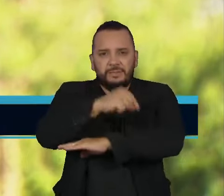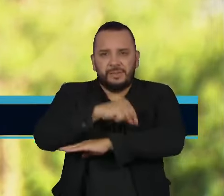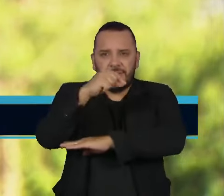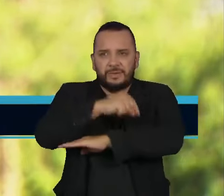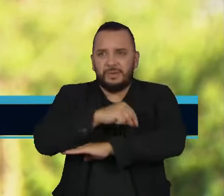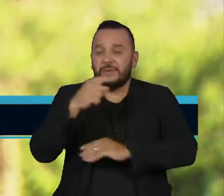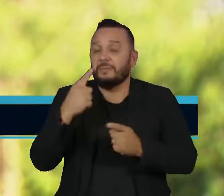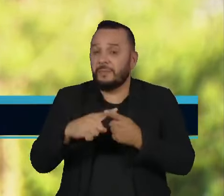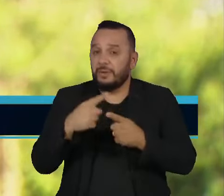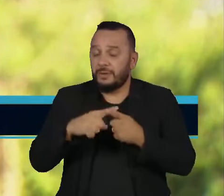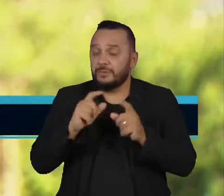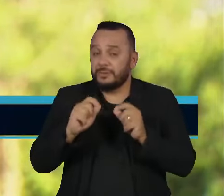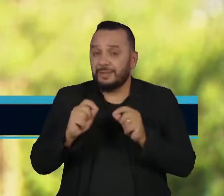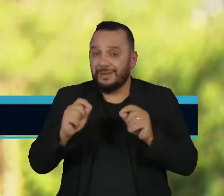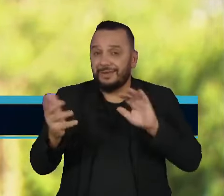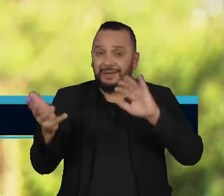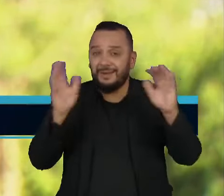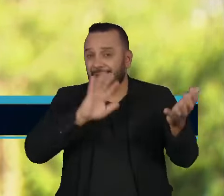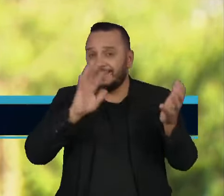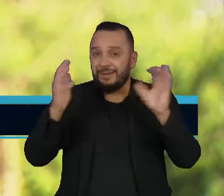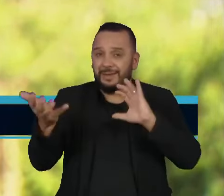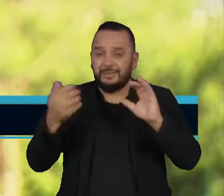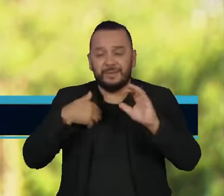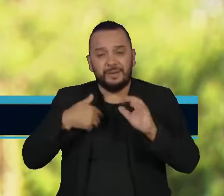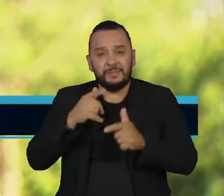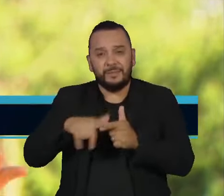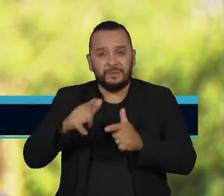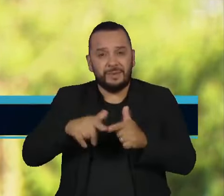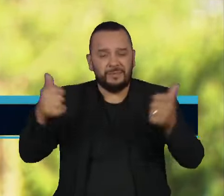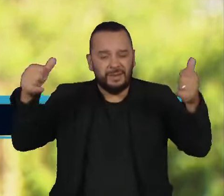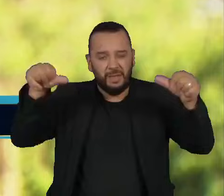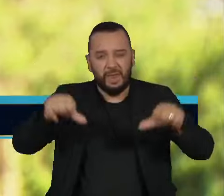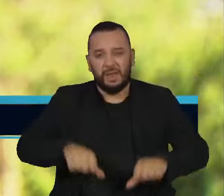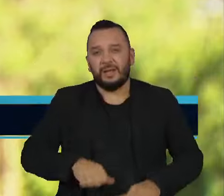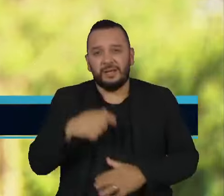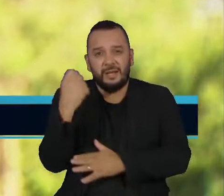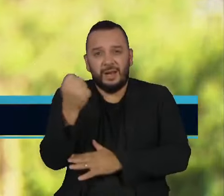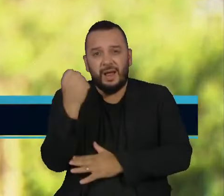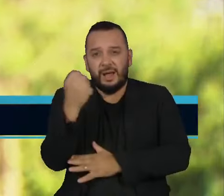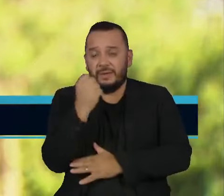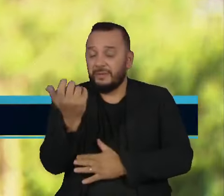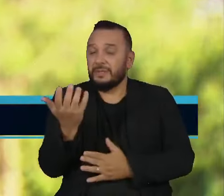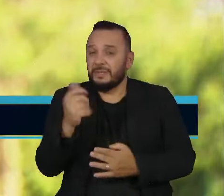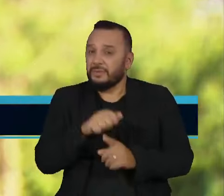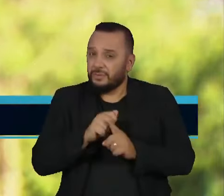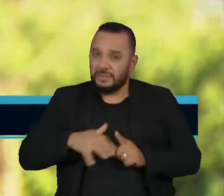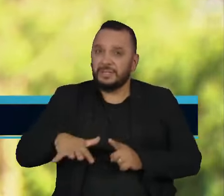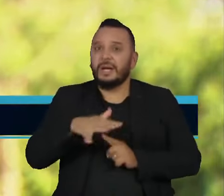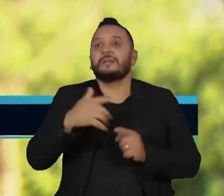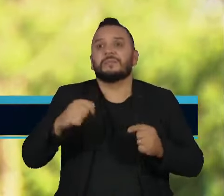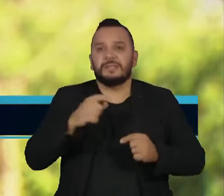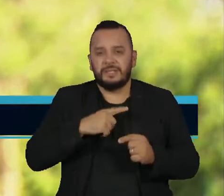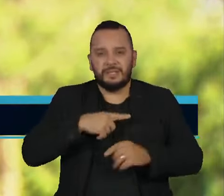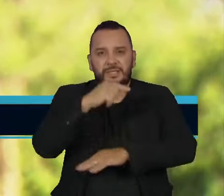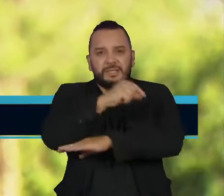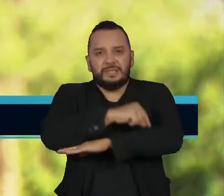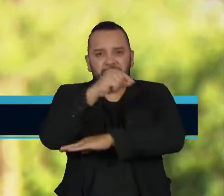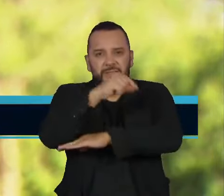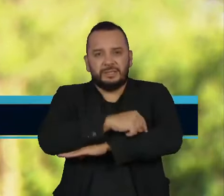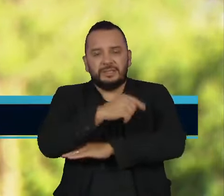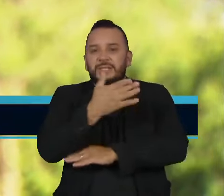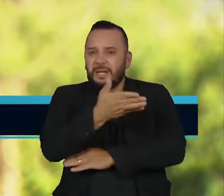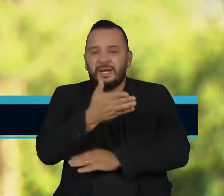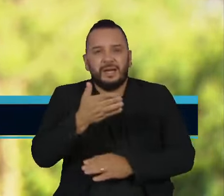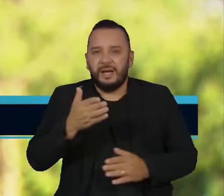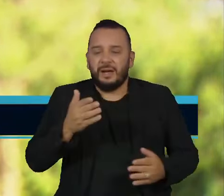climática. Por isso, o mundo precisa cortar pela metade a utilização dessas fontes de energia até 2030.